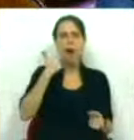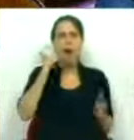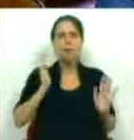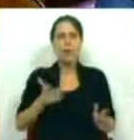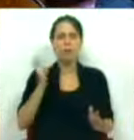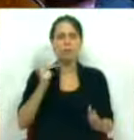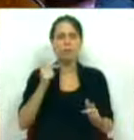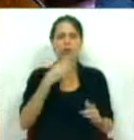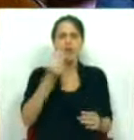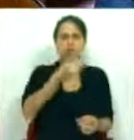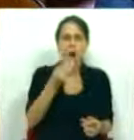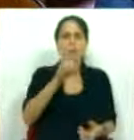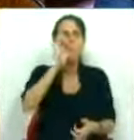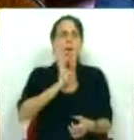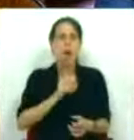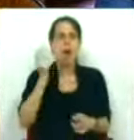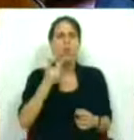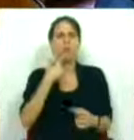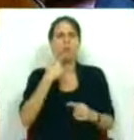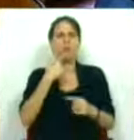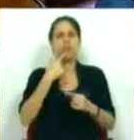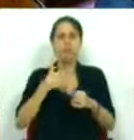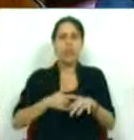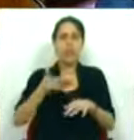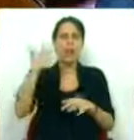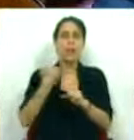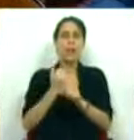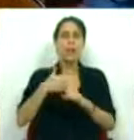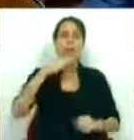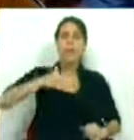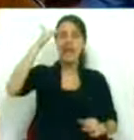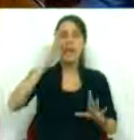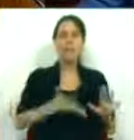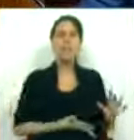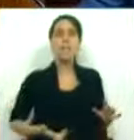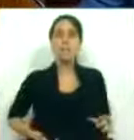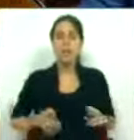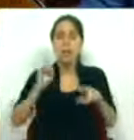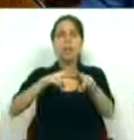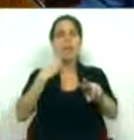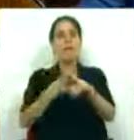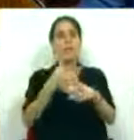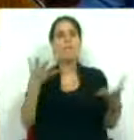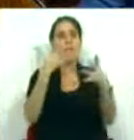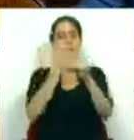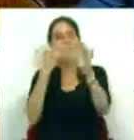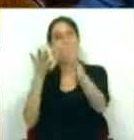longa duração, jovens, mulheres e dos trabalhadores com mais idade, e reforçar a sua